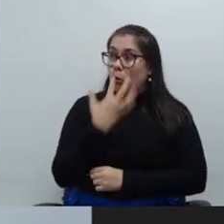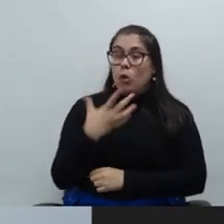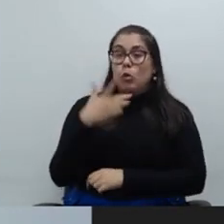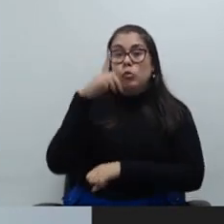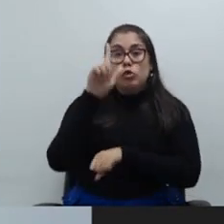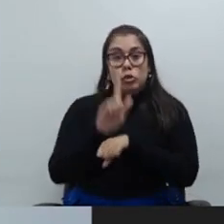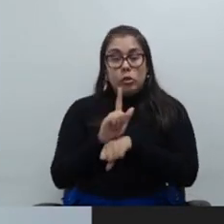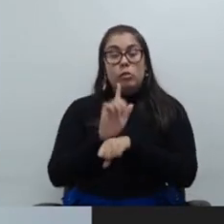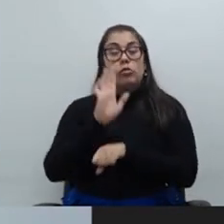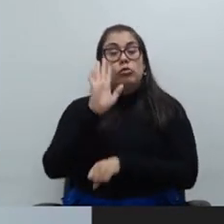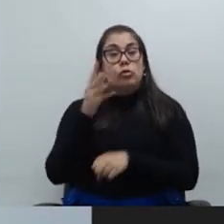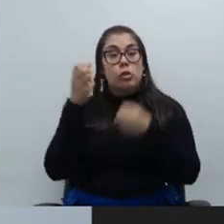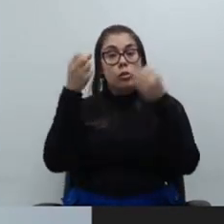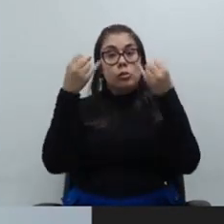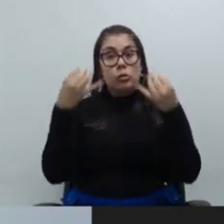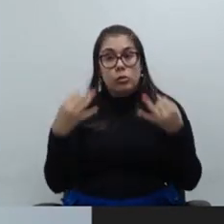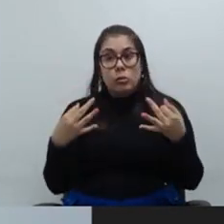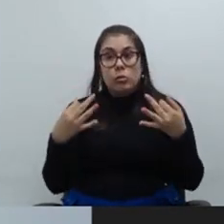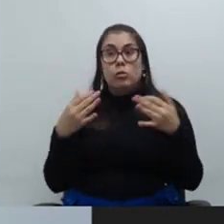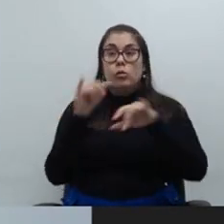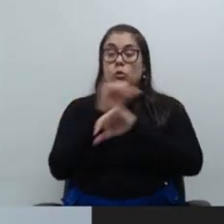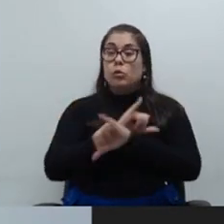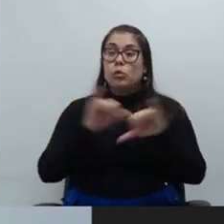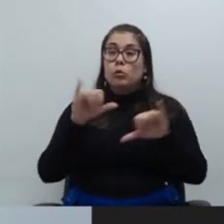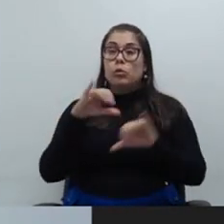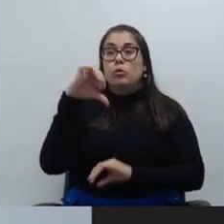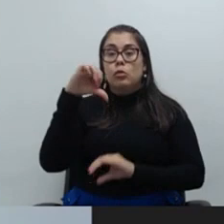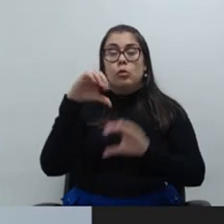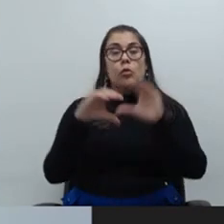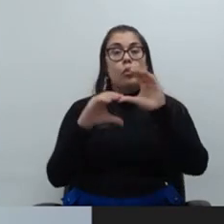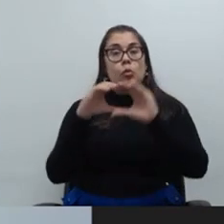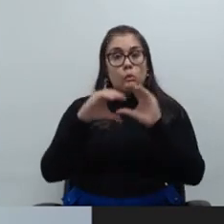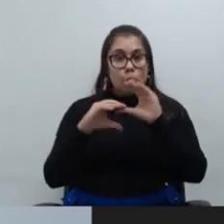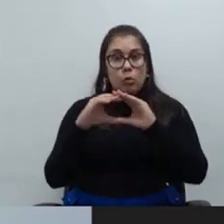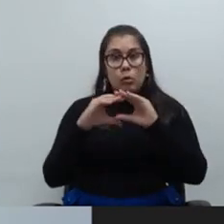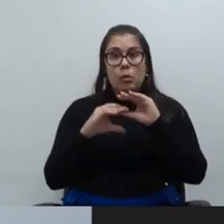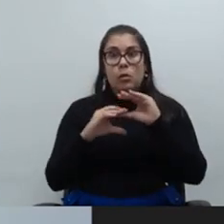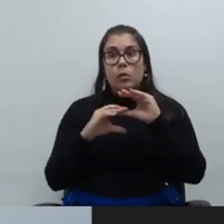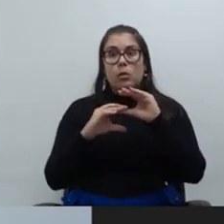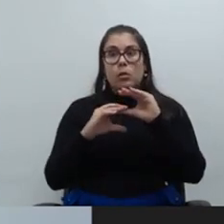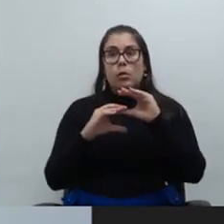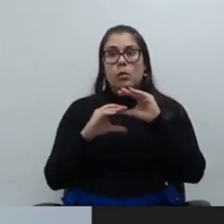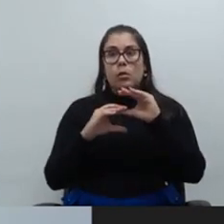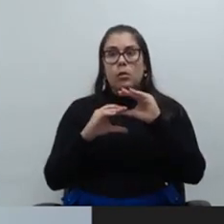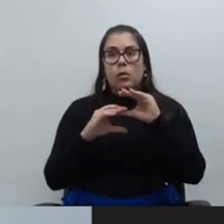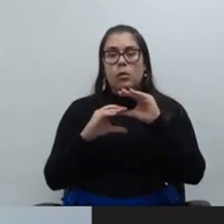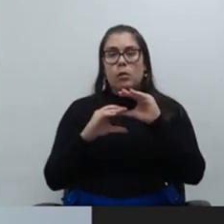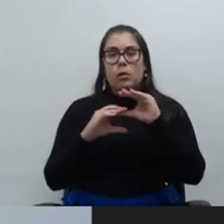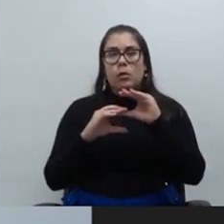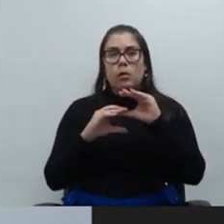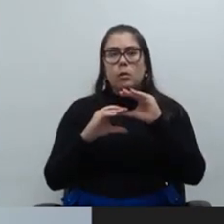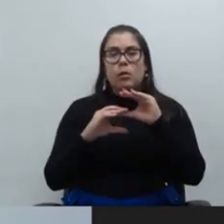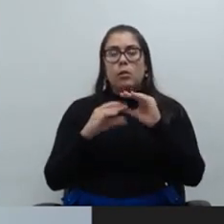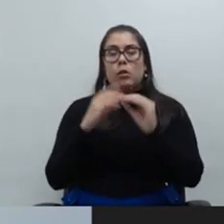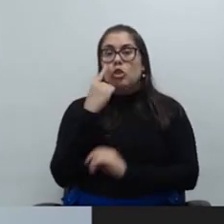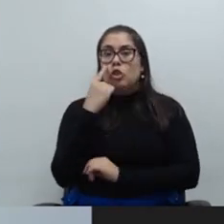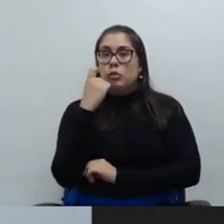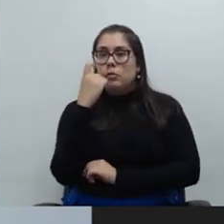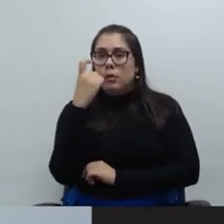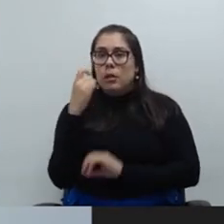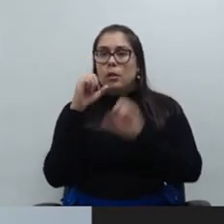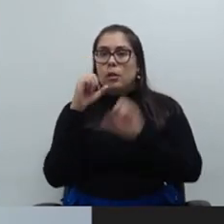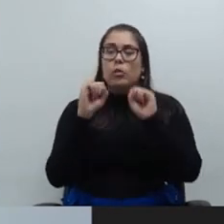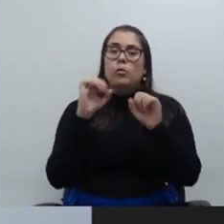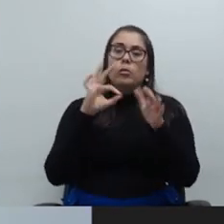apontamento fica aqui o recado para todos os colegas do nono concurso que quando ele quem tiver interesse pode se